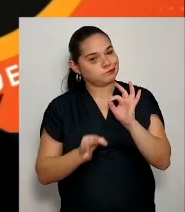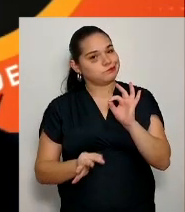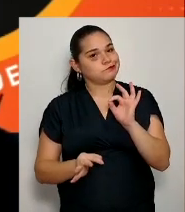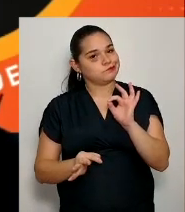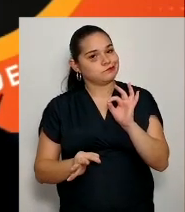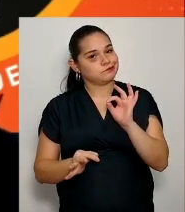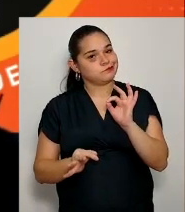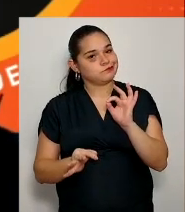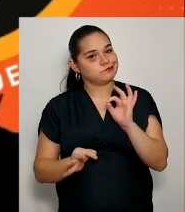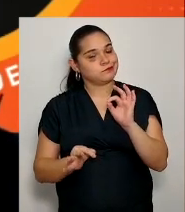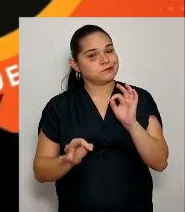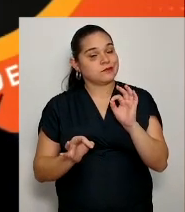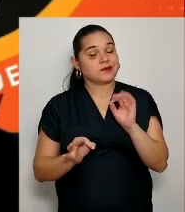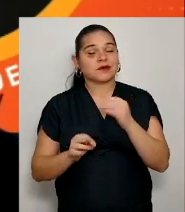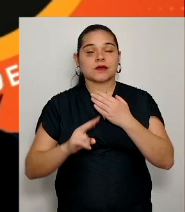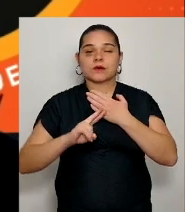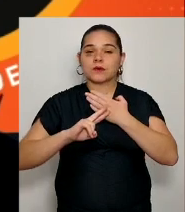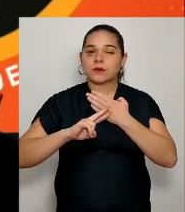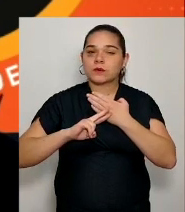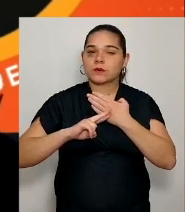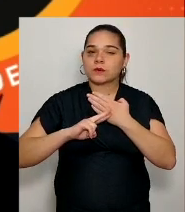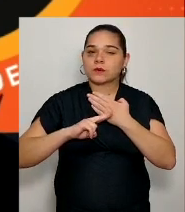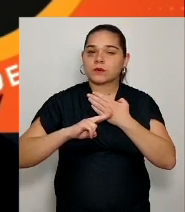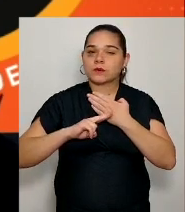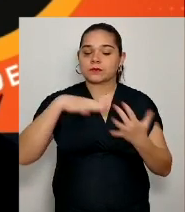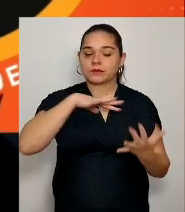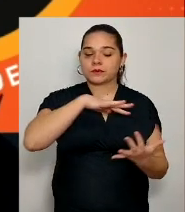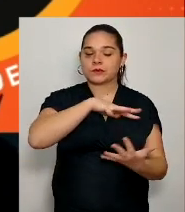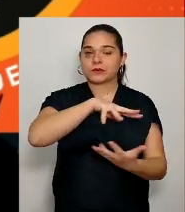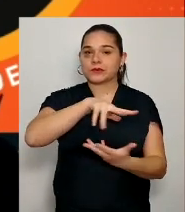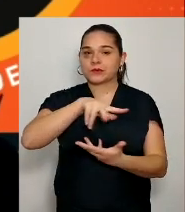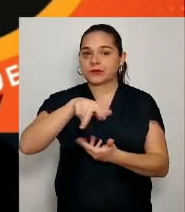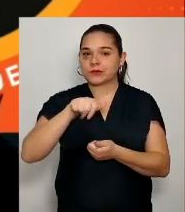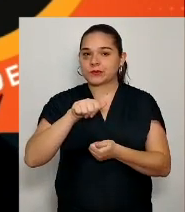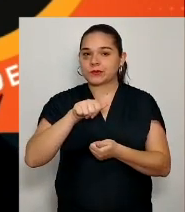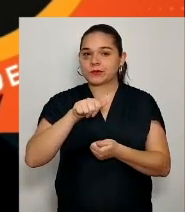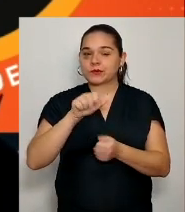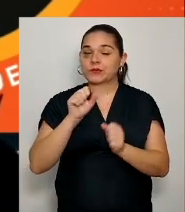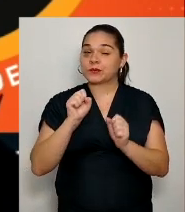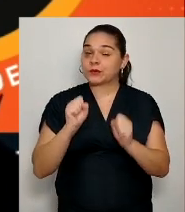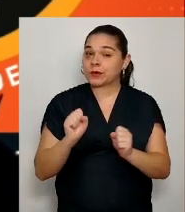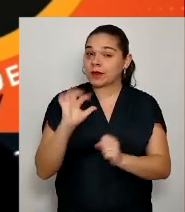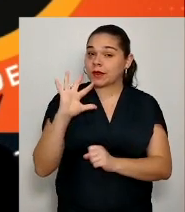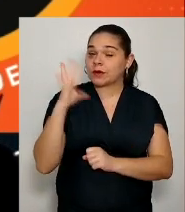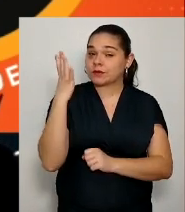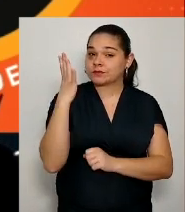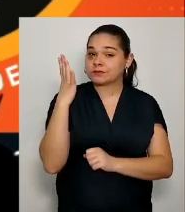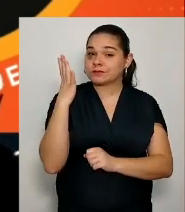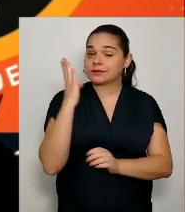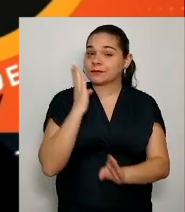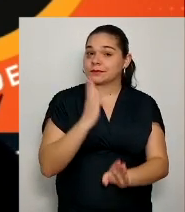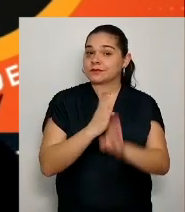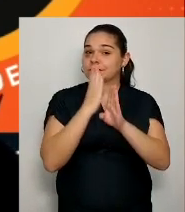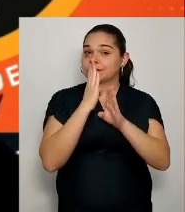que podemos ter com essa pandemia do Covid-19 a nível de planeta.